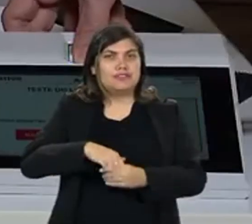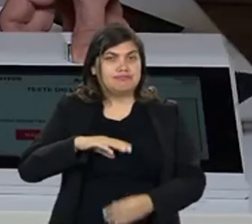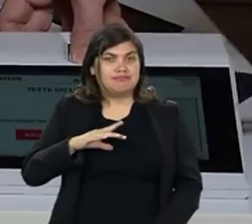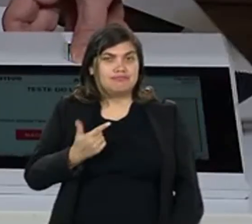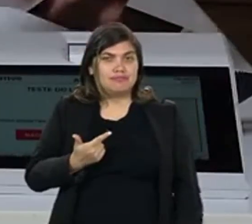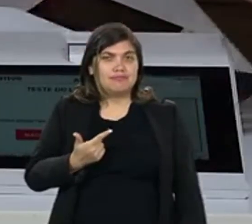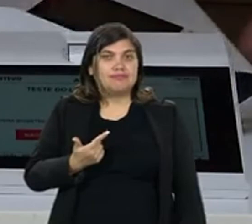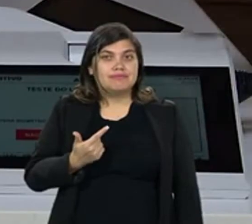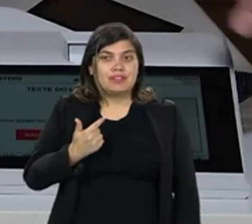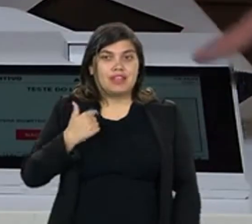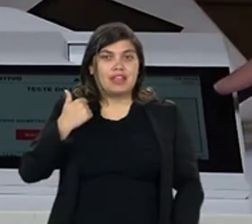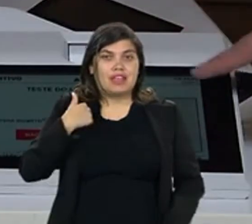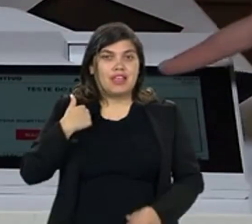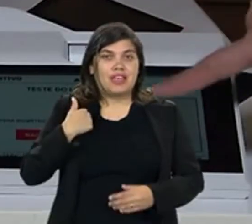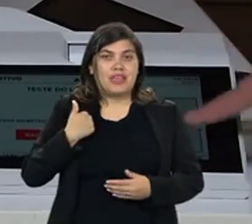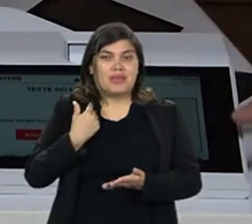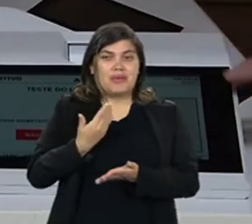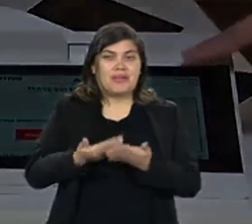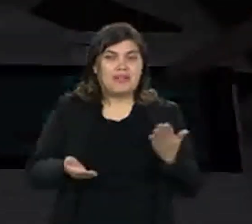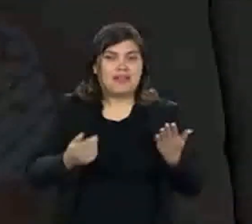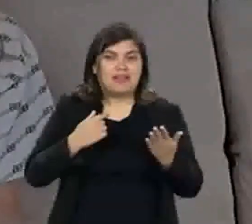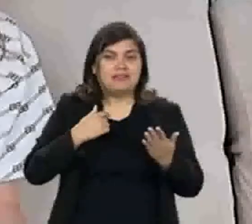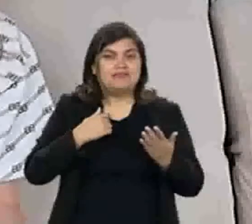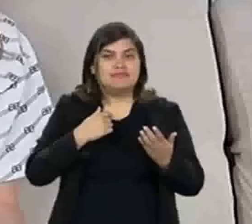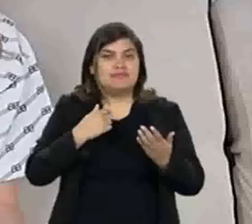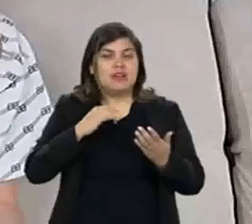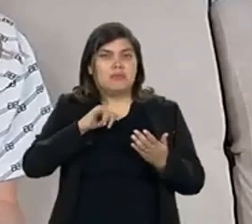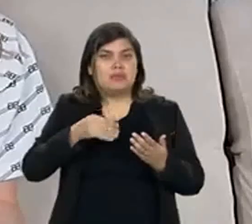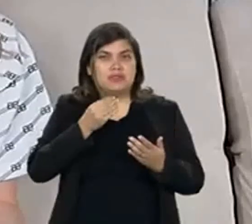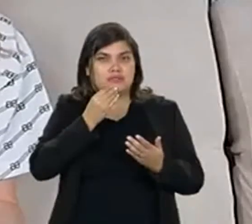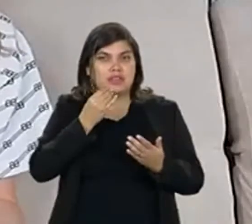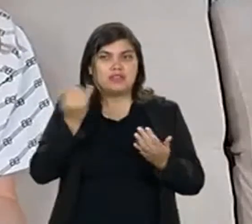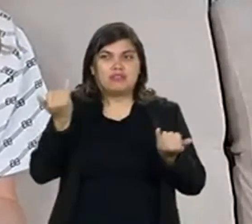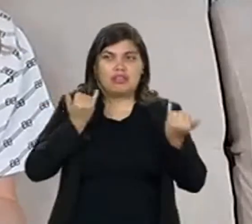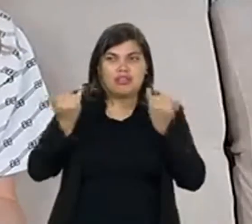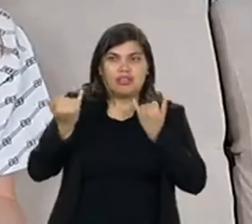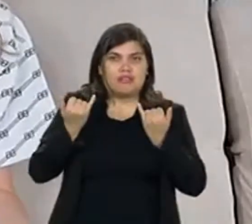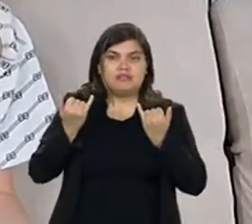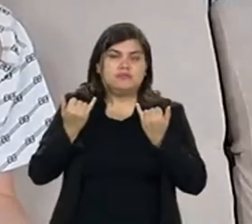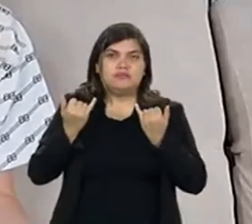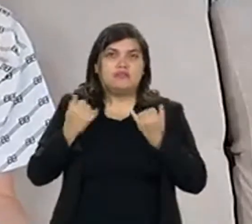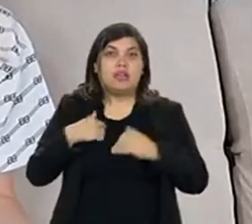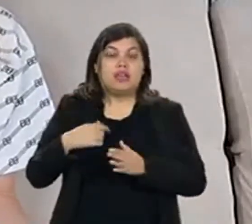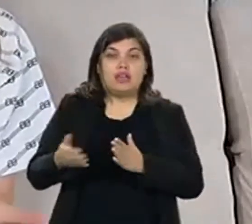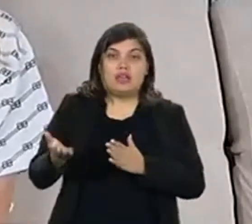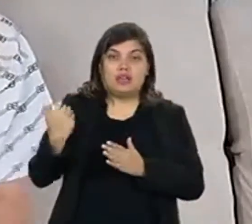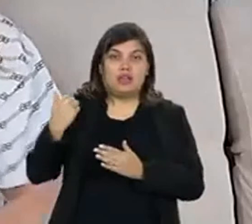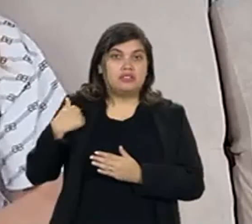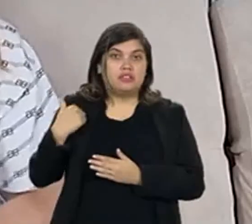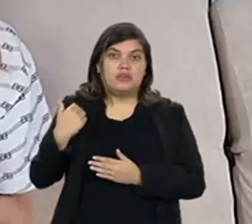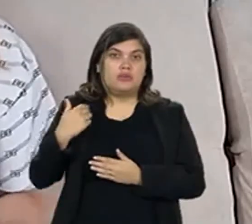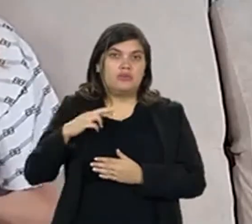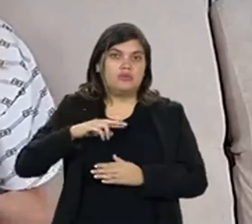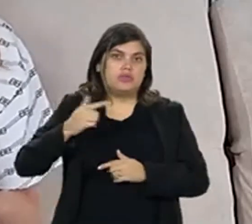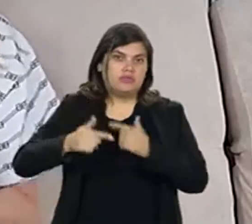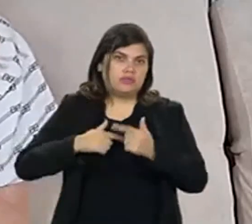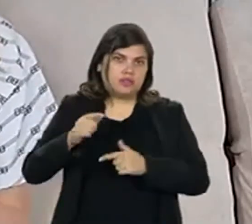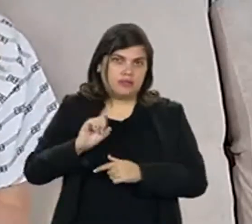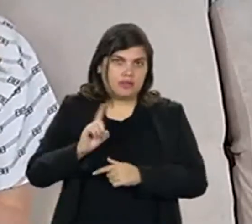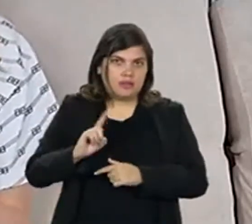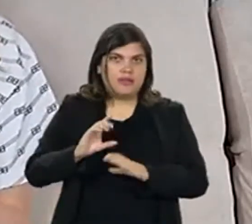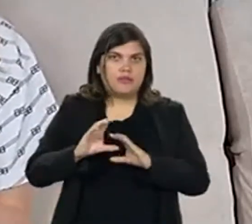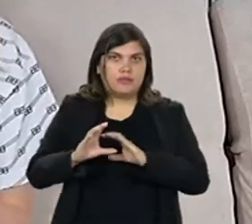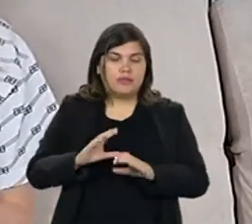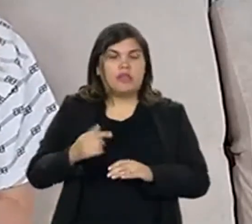ao voto, claro que sim. Eu lá deixaria passar uma chance de me fazer escutar? Nunca. Antes, quando eu ainda não